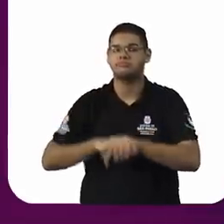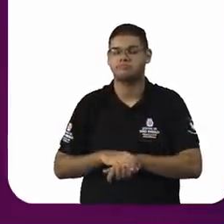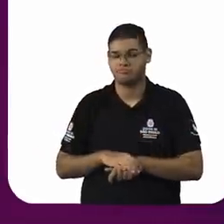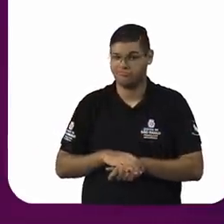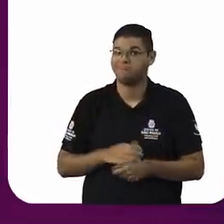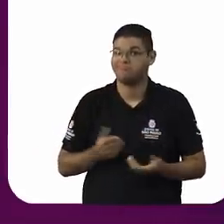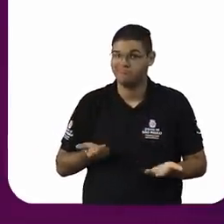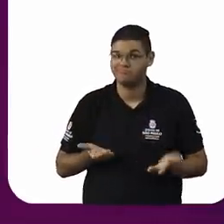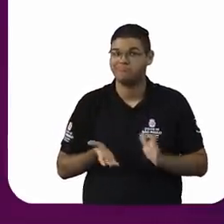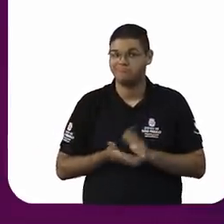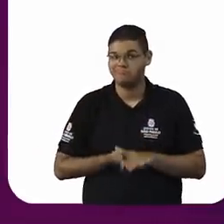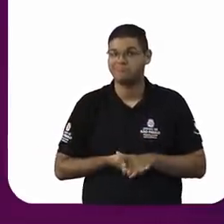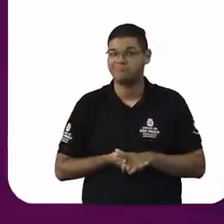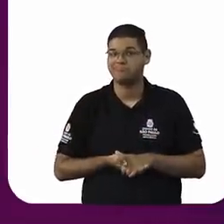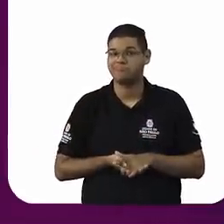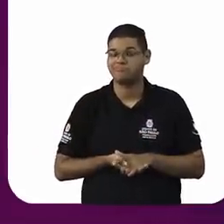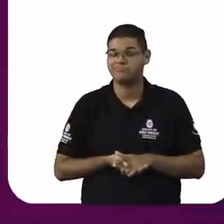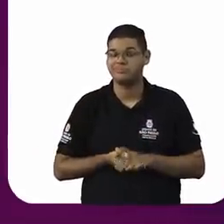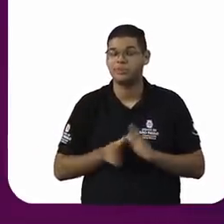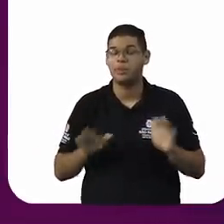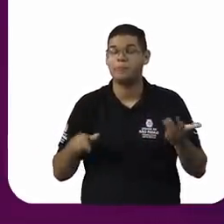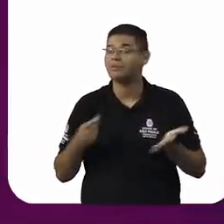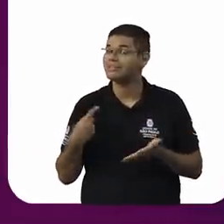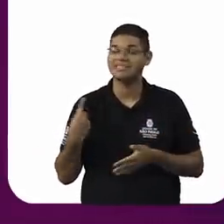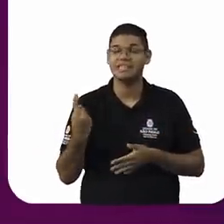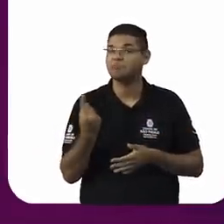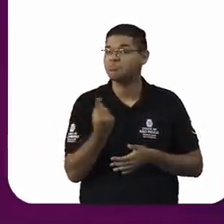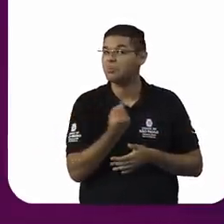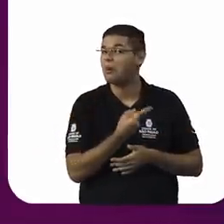para o componente racial. Por isso que nós